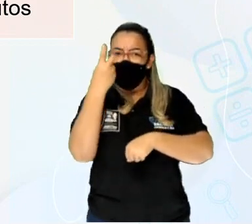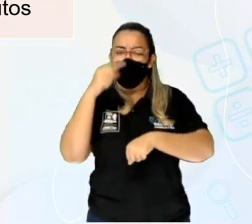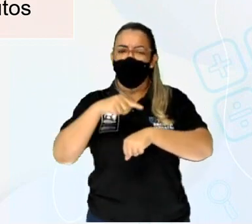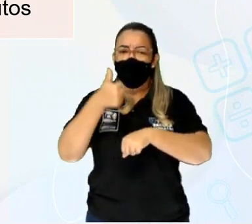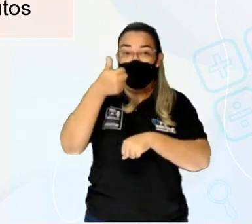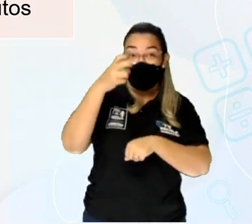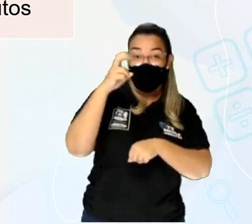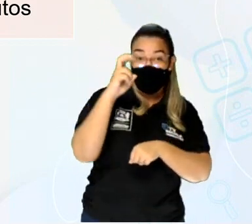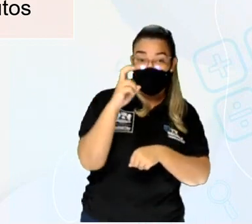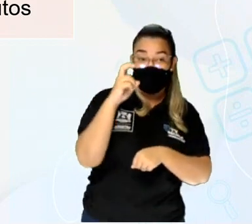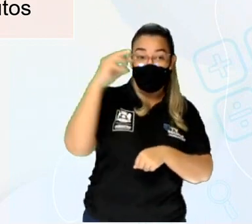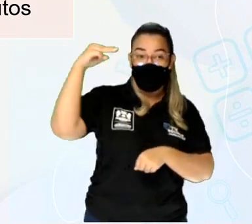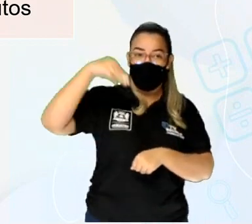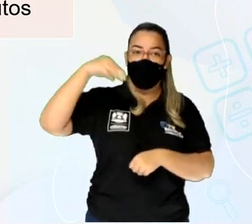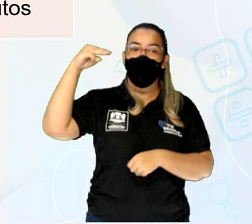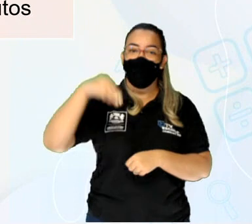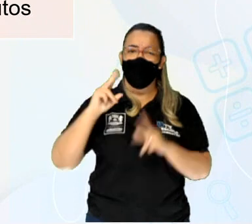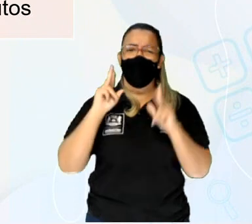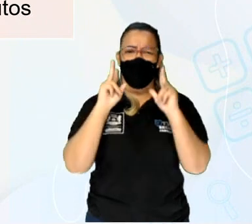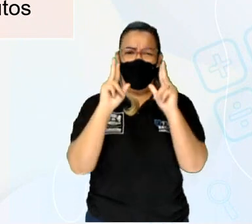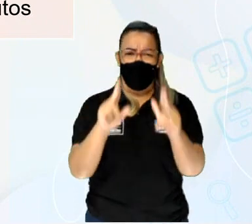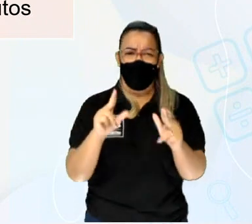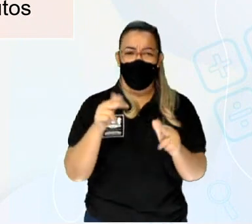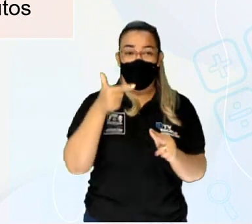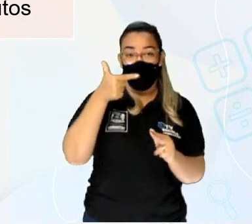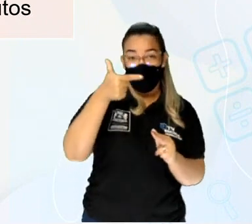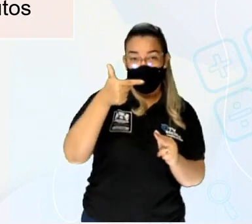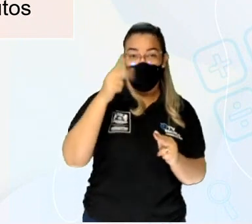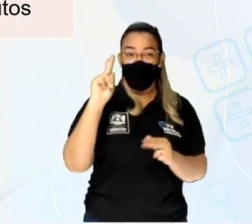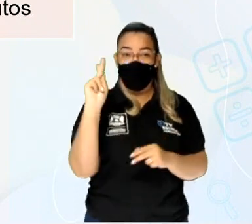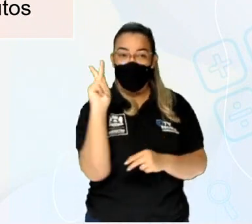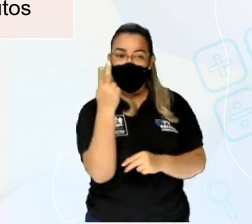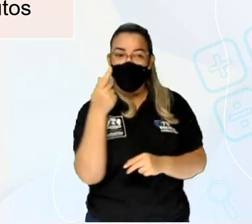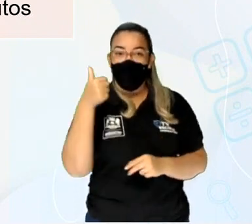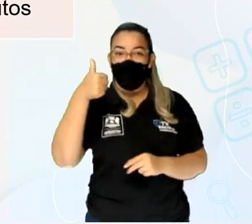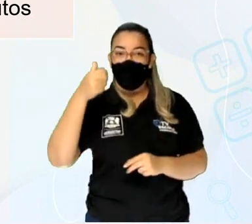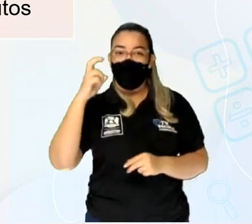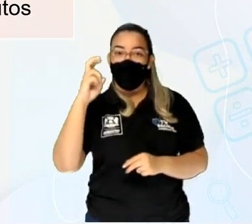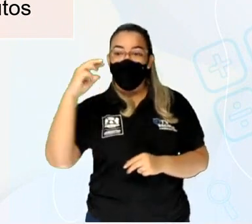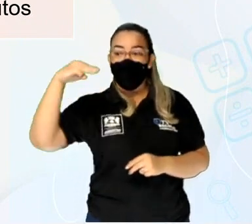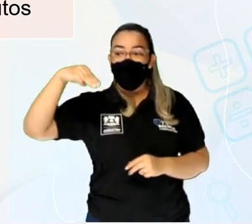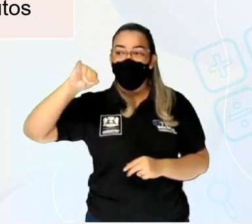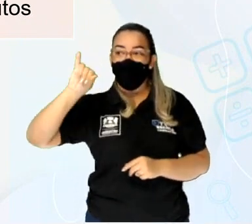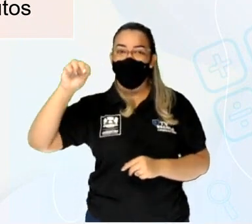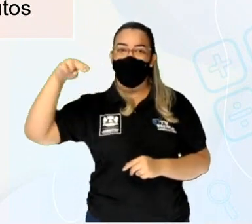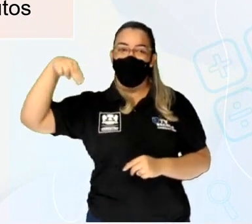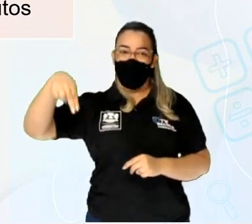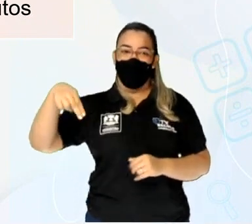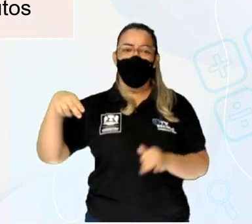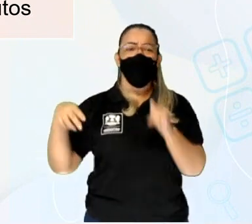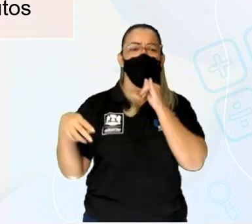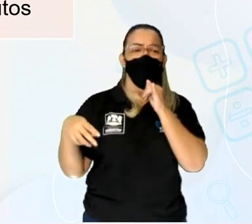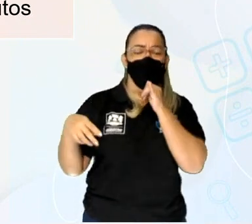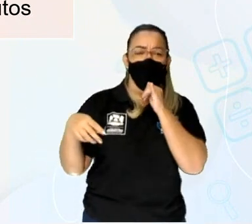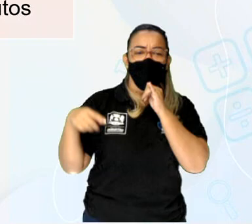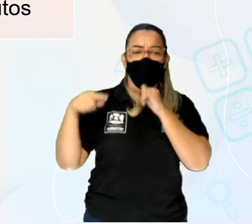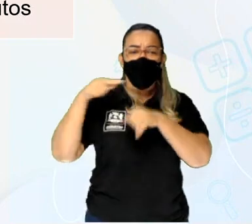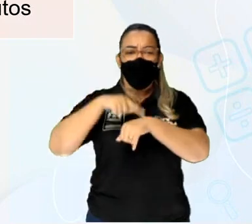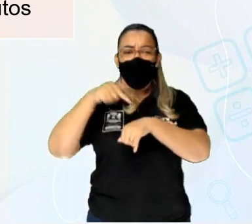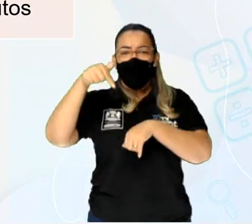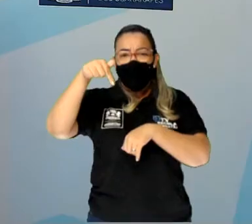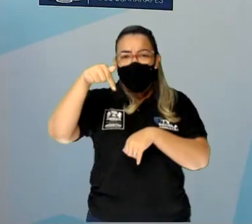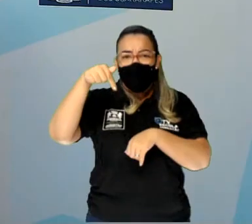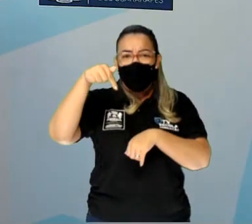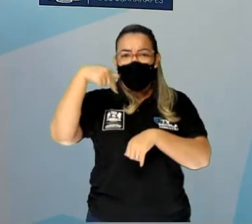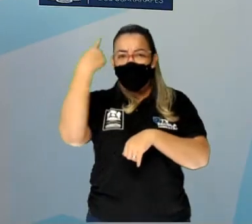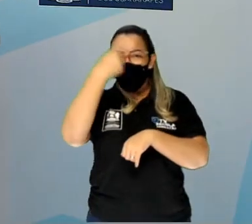abreviação. É igual a 2H 15 M e N. Outro exemplo. 7 horas e 30